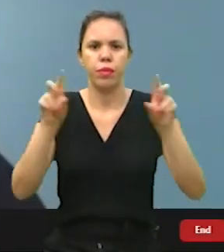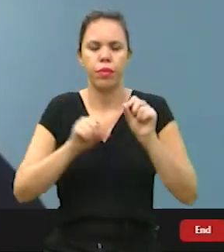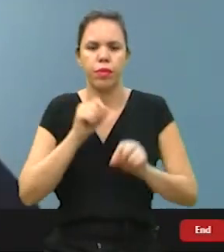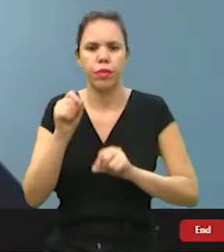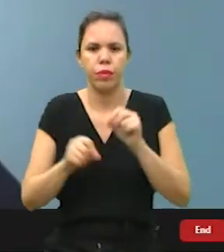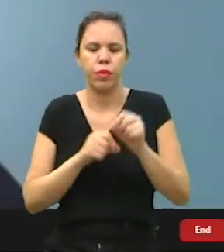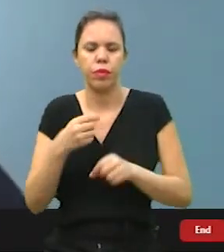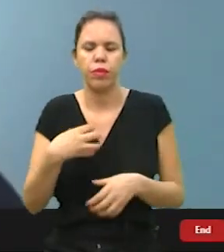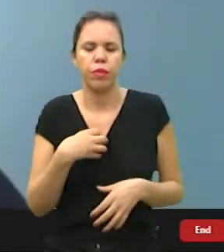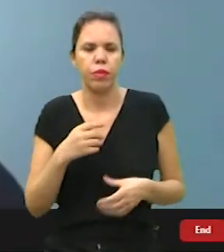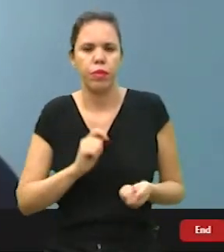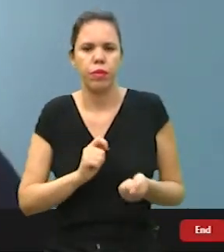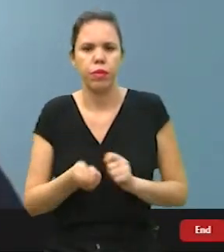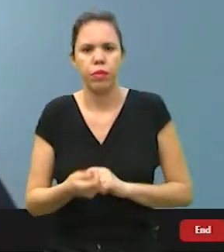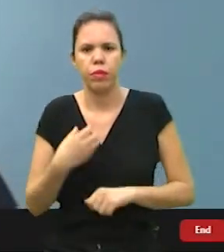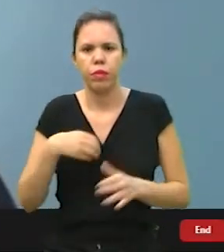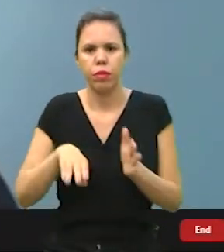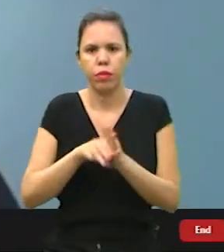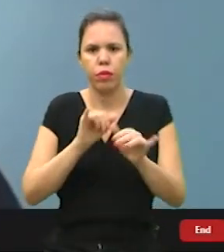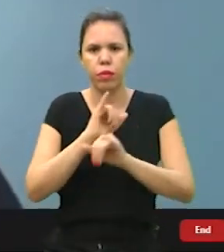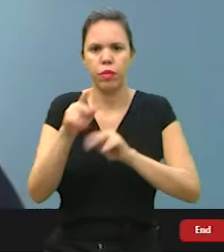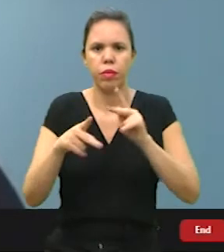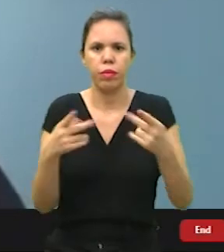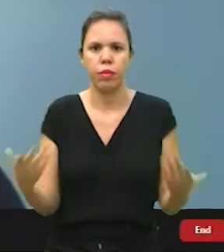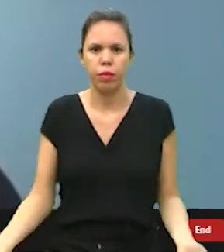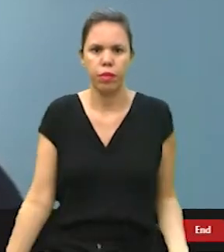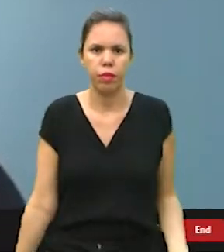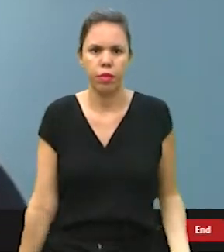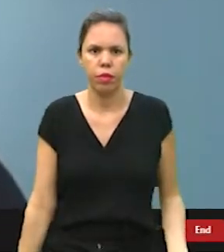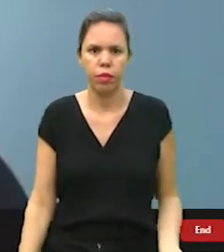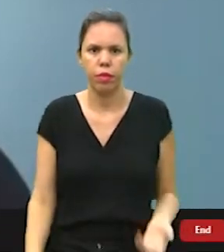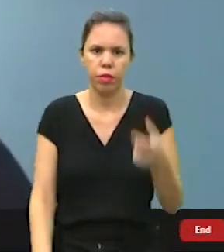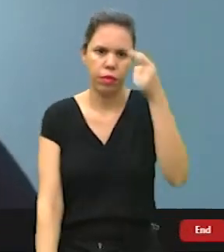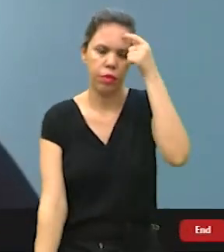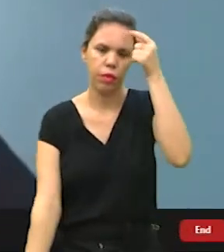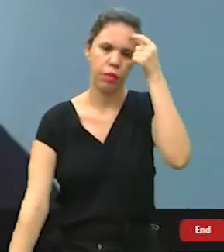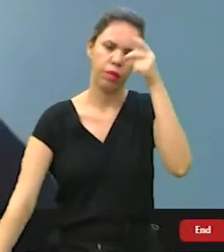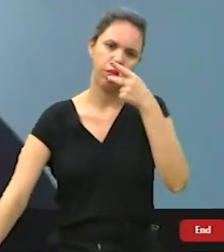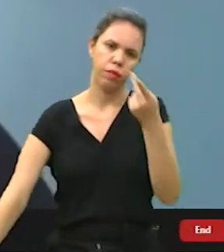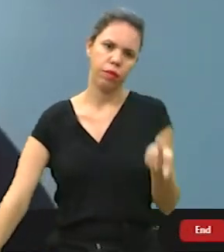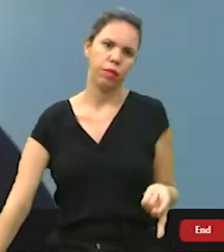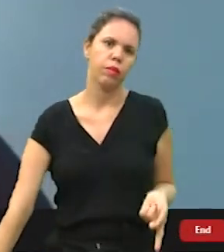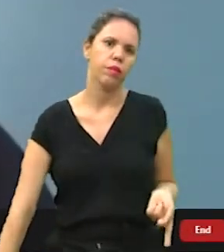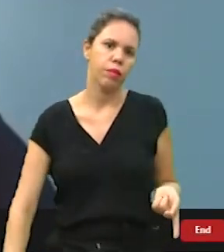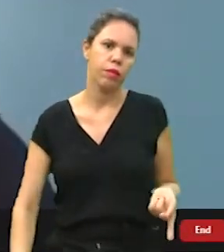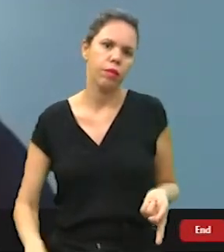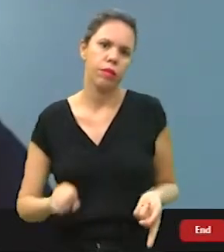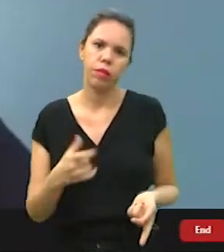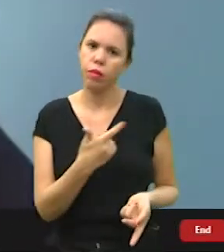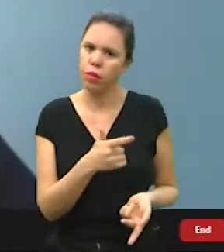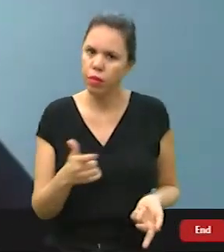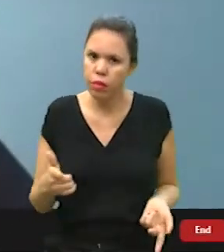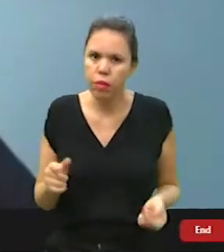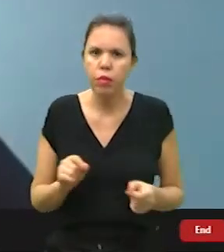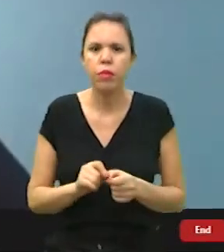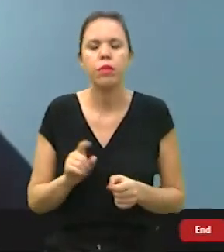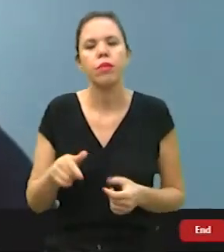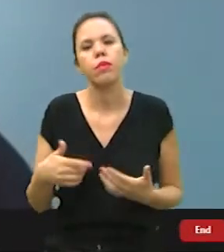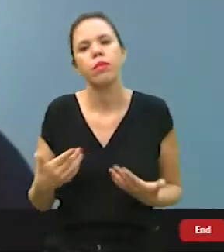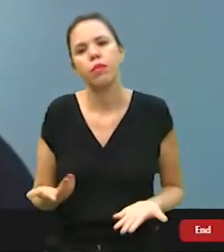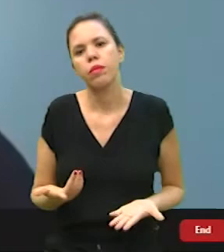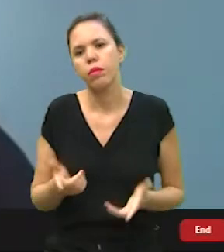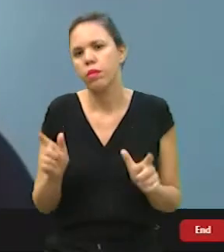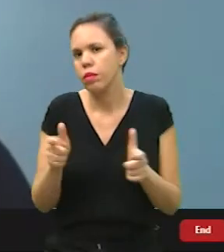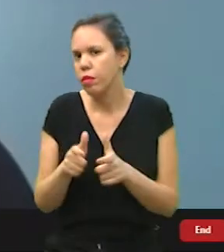uma maneira de chegar na população para conscientizar e falar, ó, se a gente não fizer